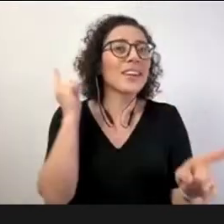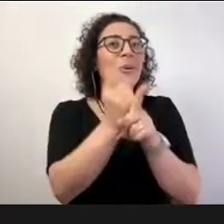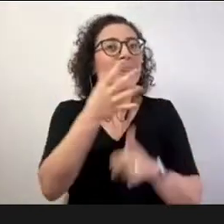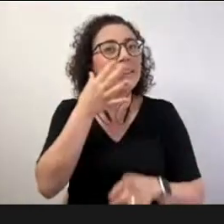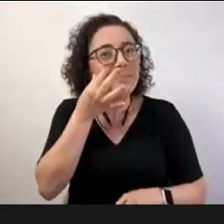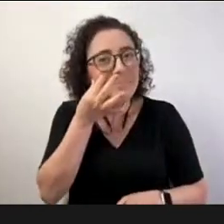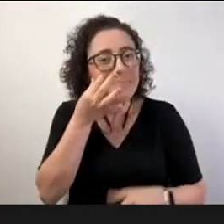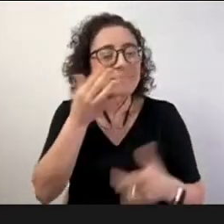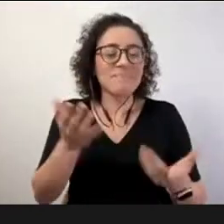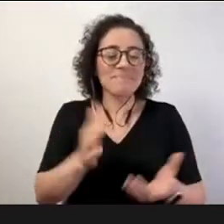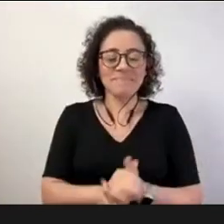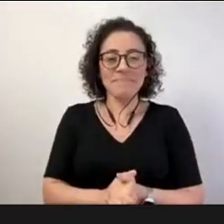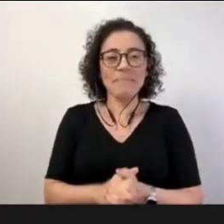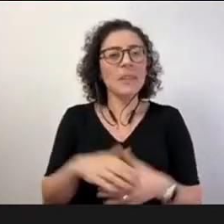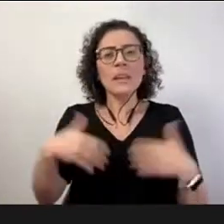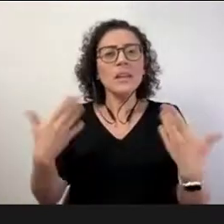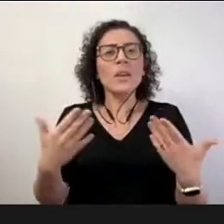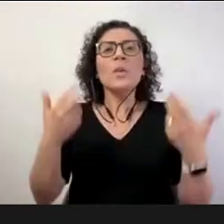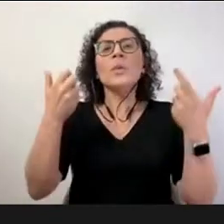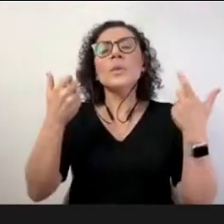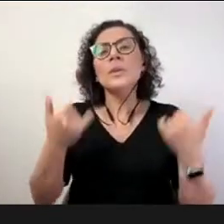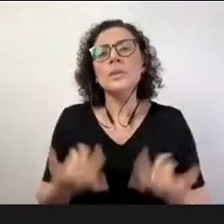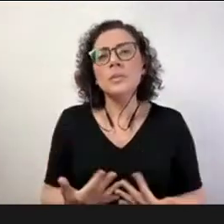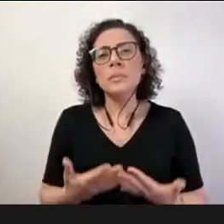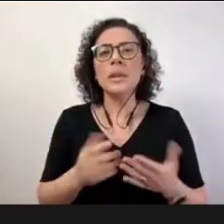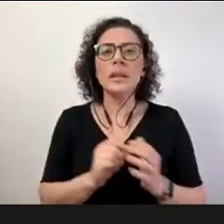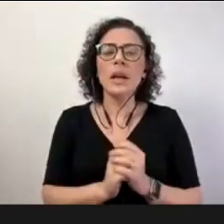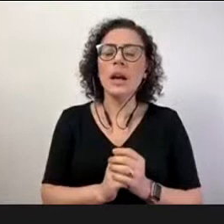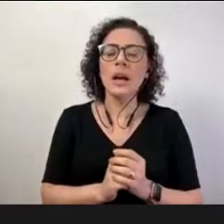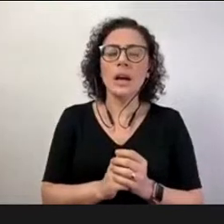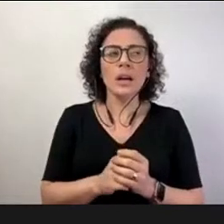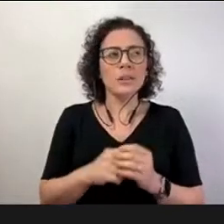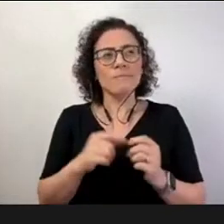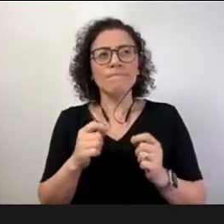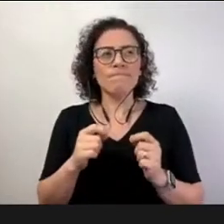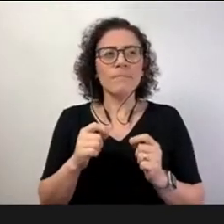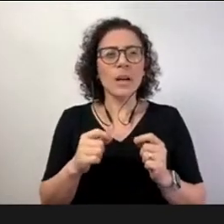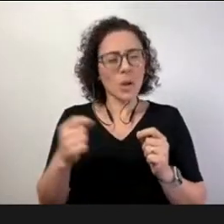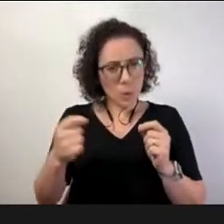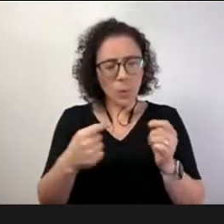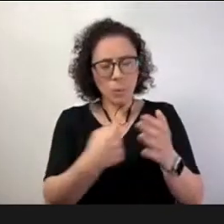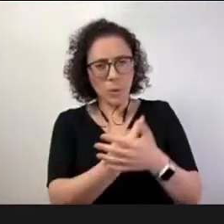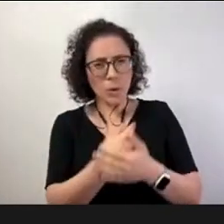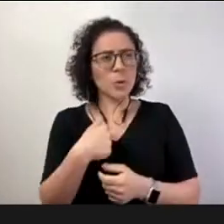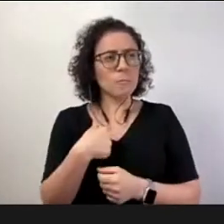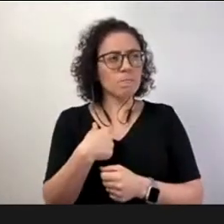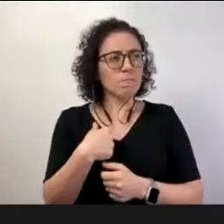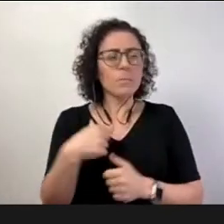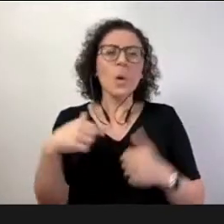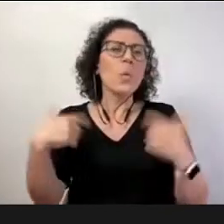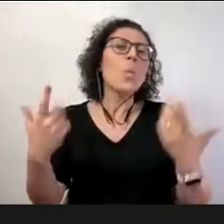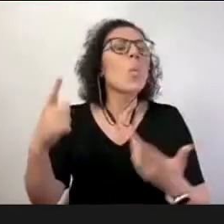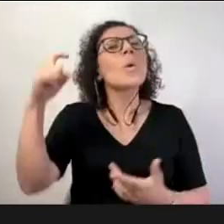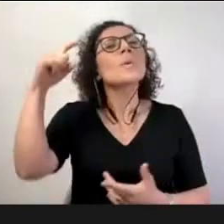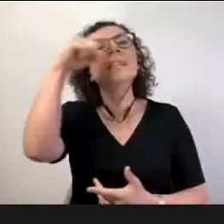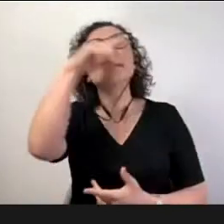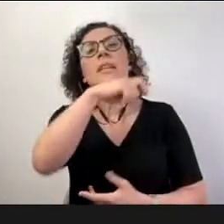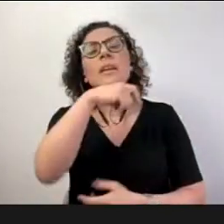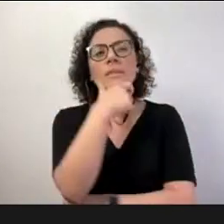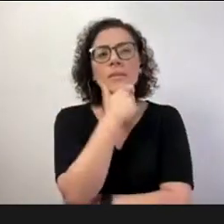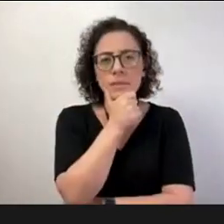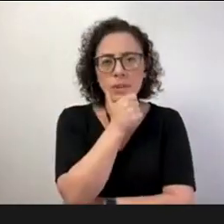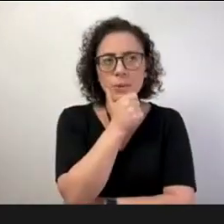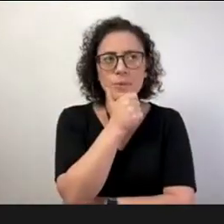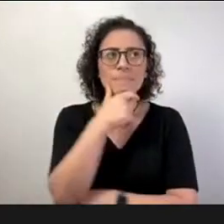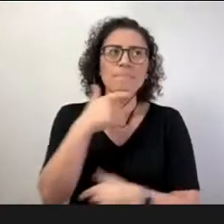Eu vou então falar muito brevemente sobre os desafios que a Márcia me coloca. Vamos ver, começa